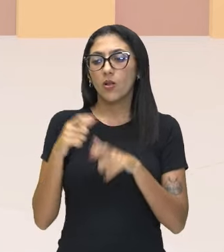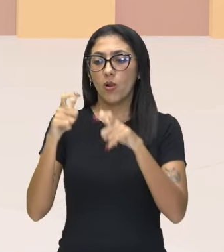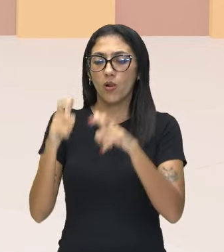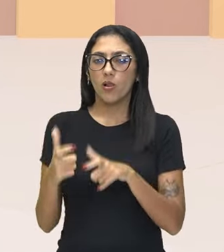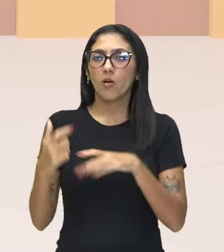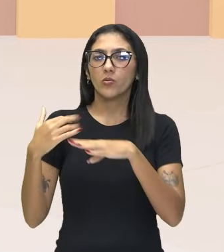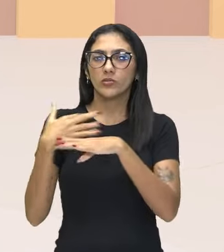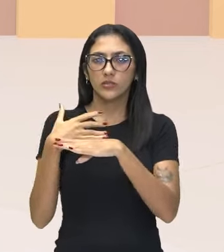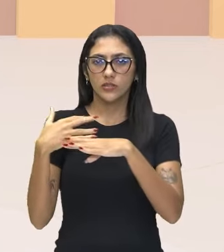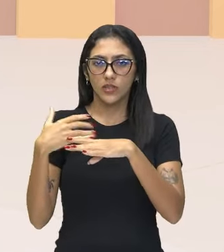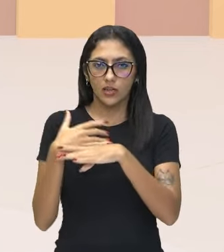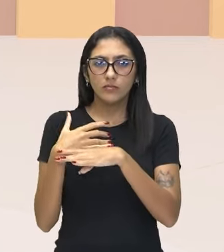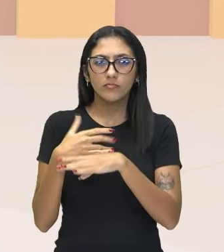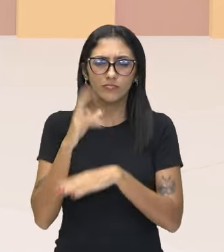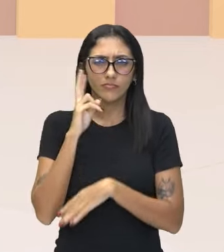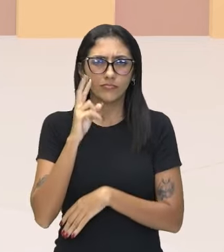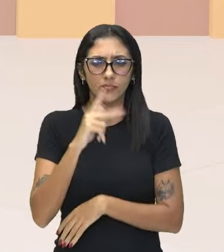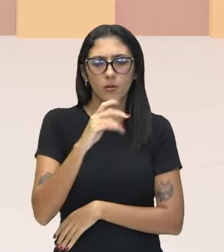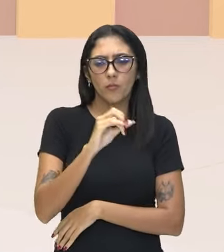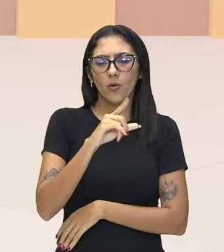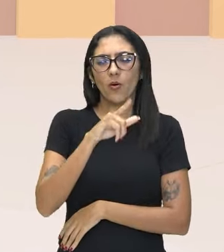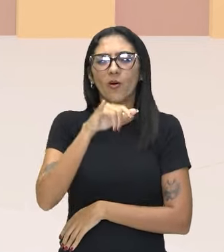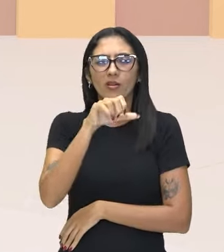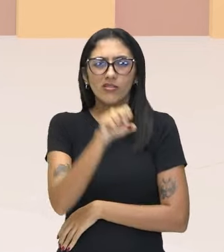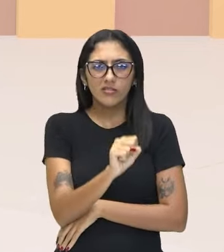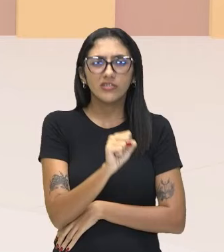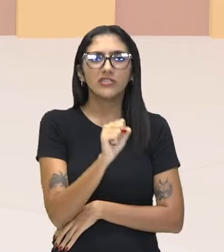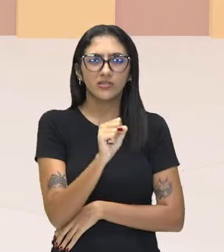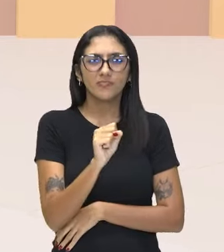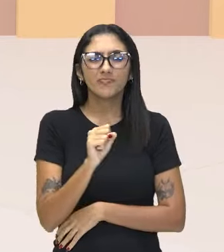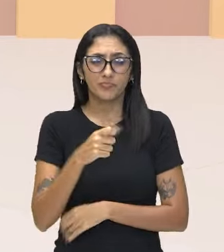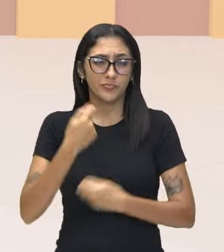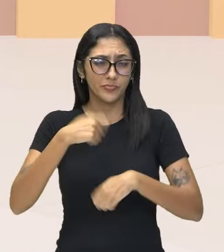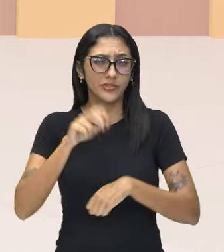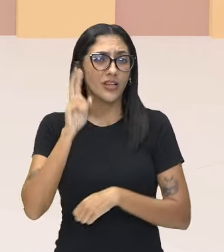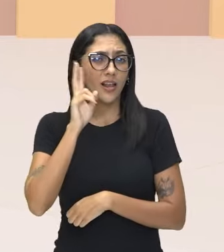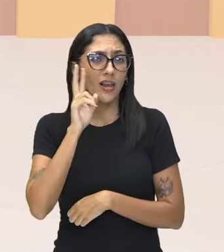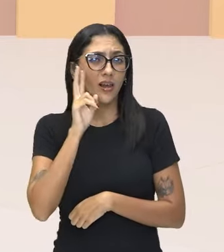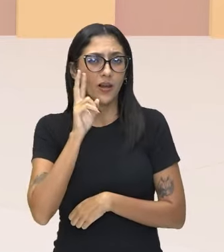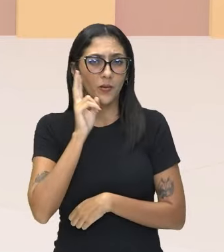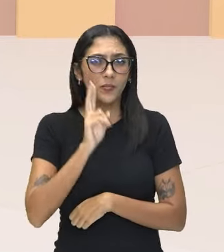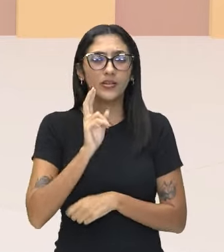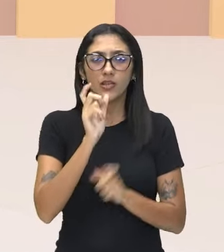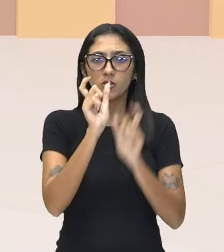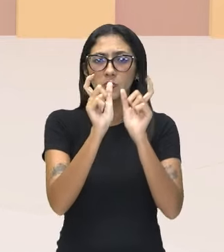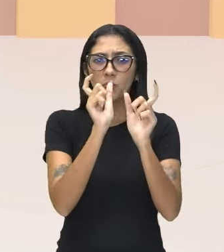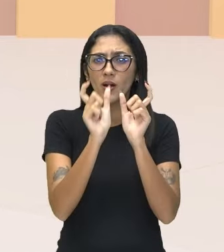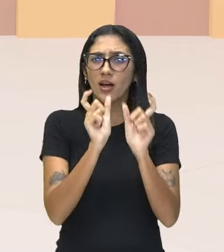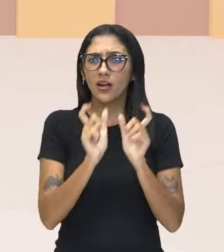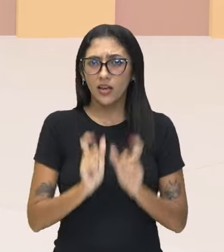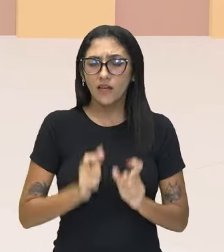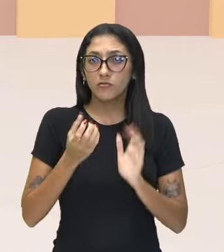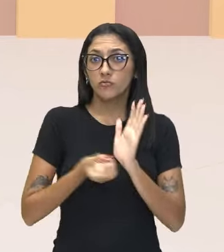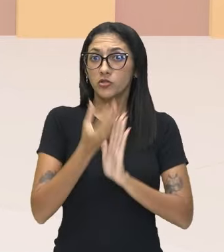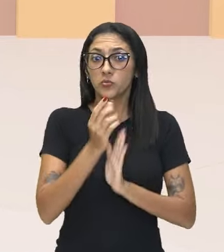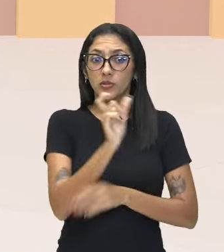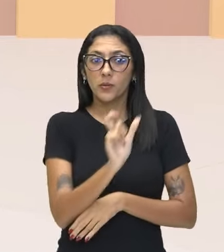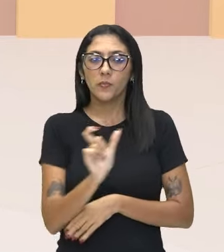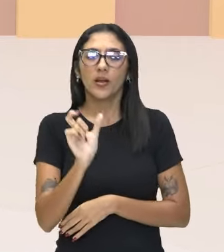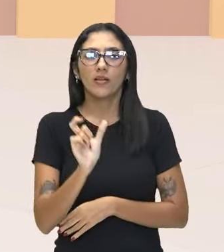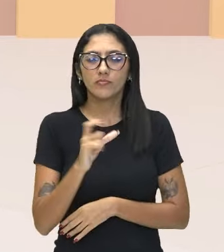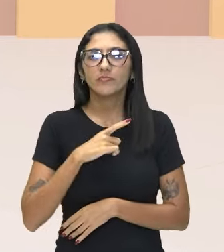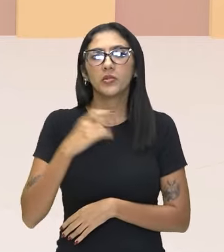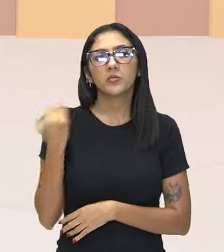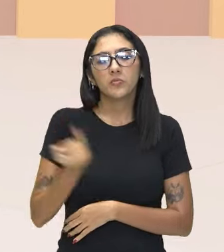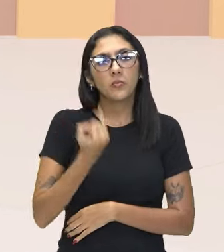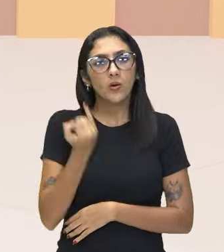Olha a polis grega aí. Não podemos esquecer essas terminologias aí, essa etimologia é muito importante para a gente